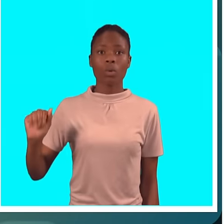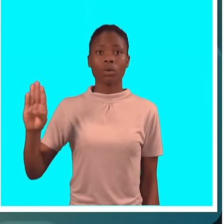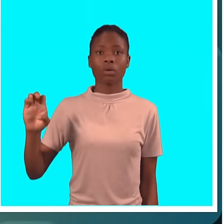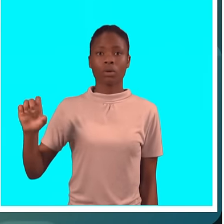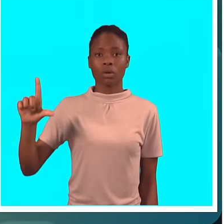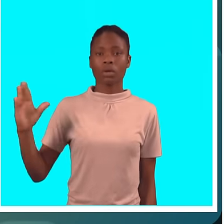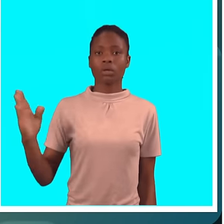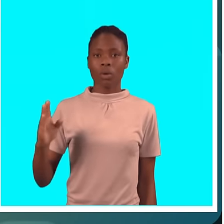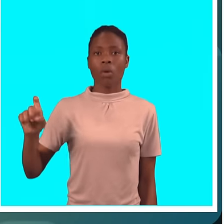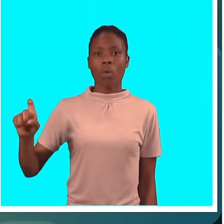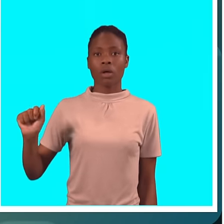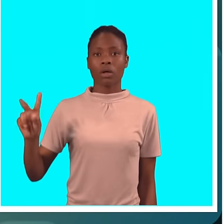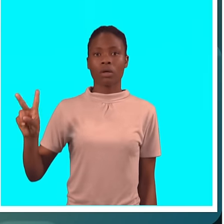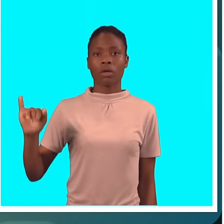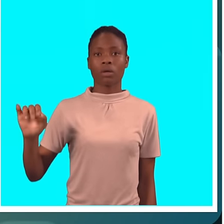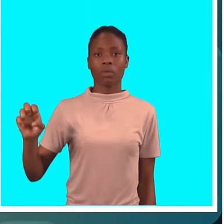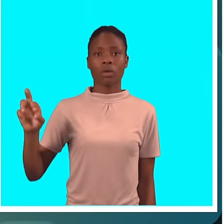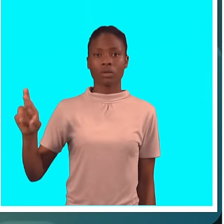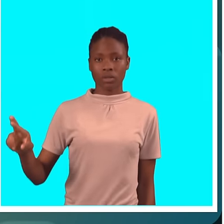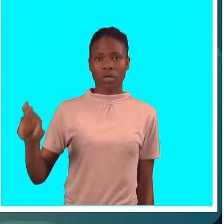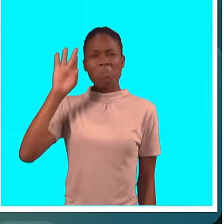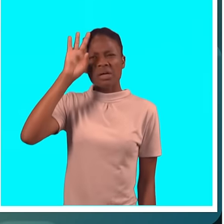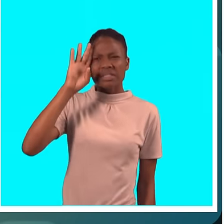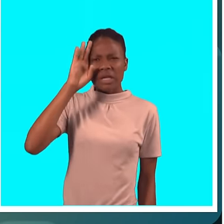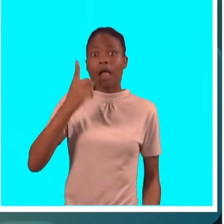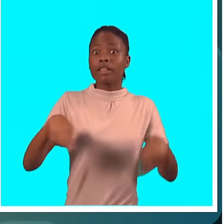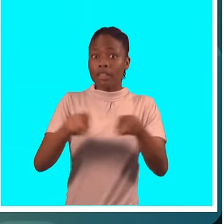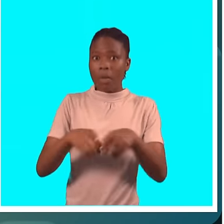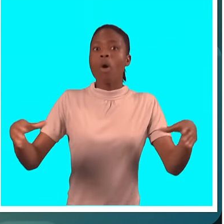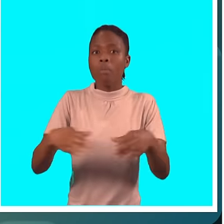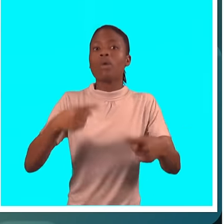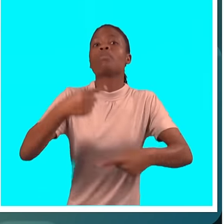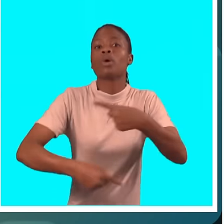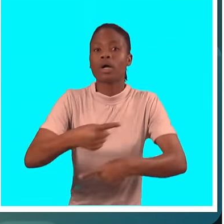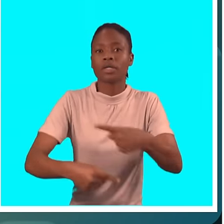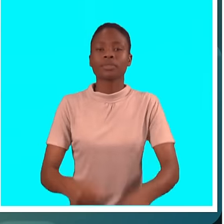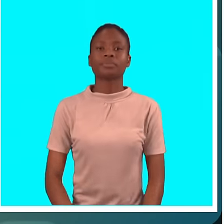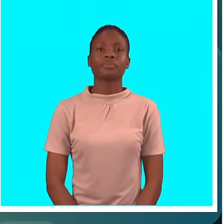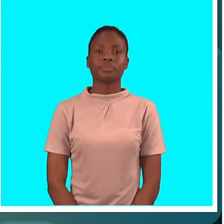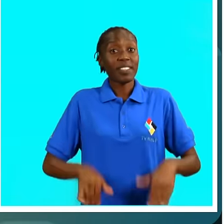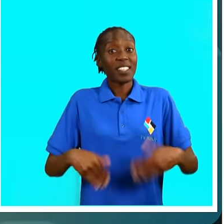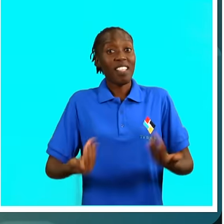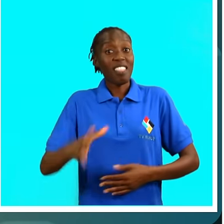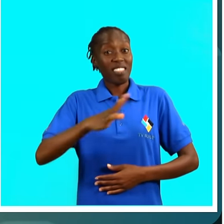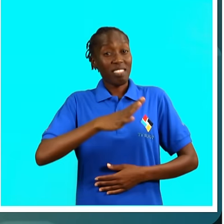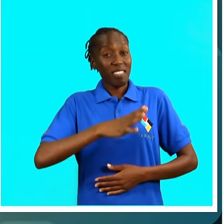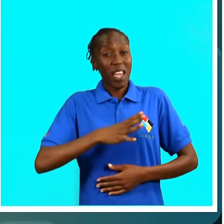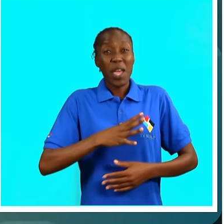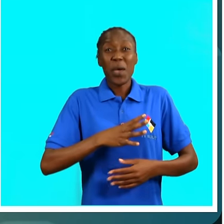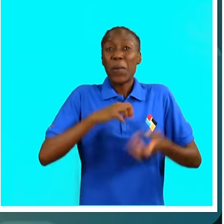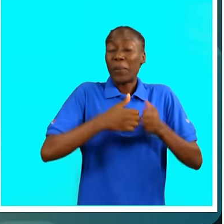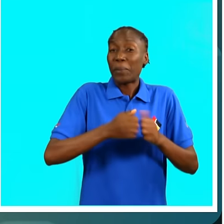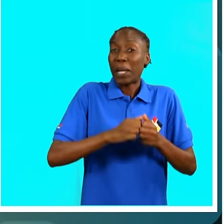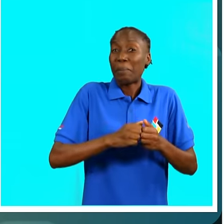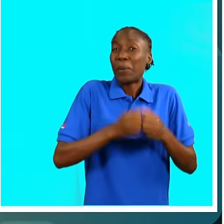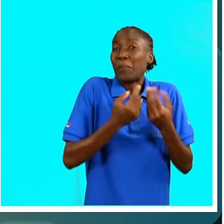Abel Xavier julga também que os clubes jogam um papel importante neste processo. Os clubes hoje